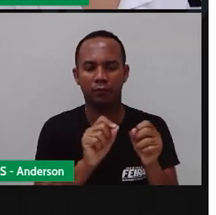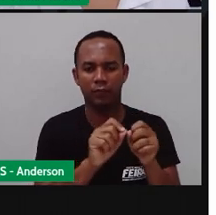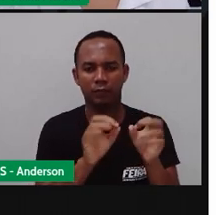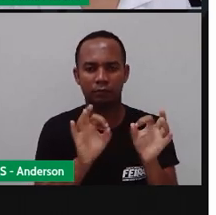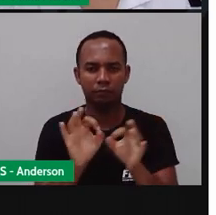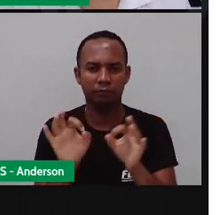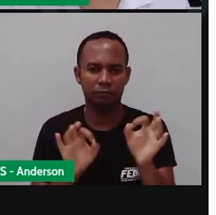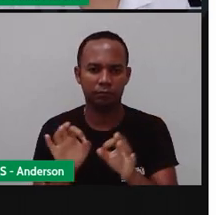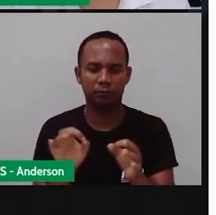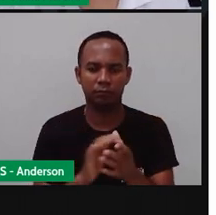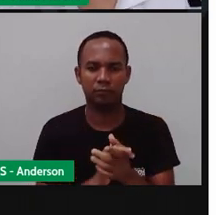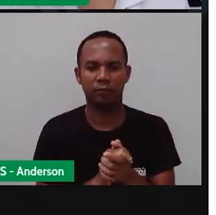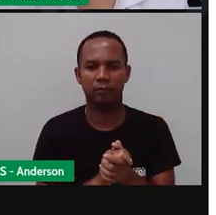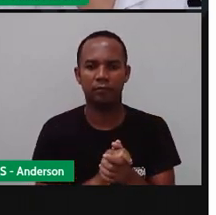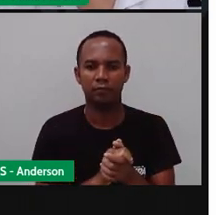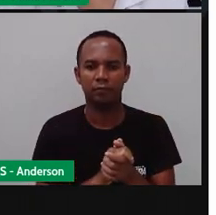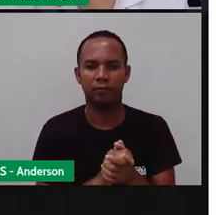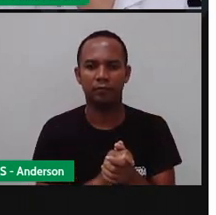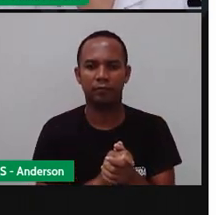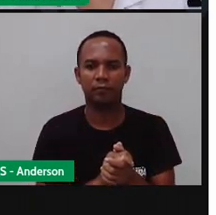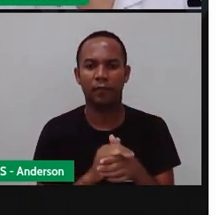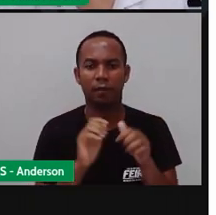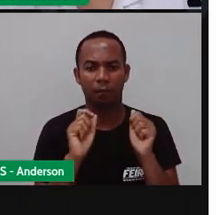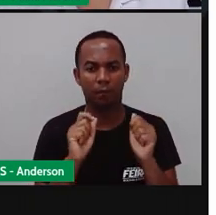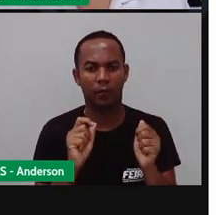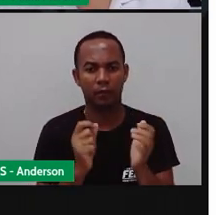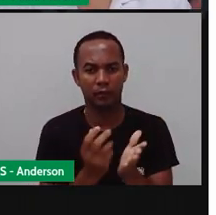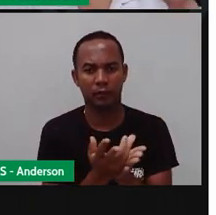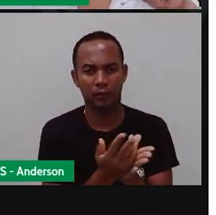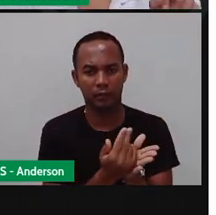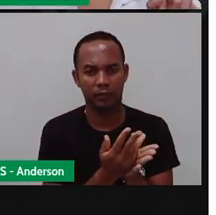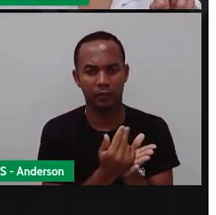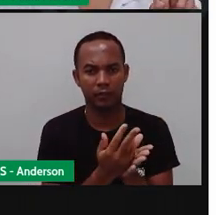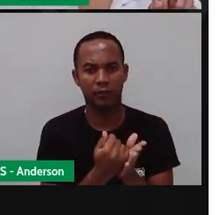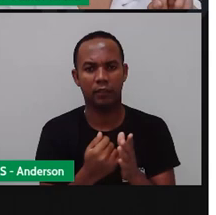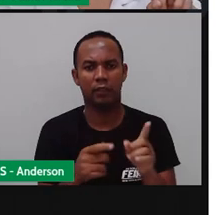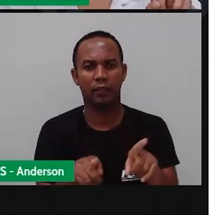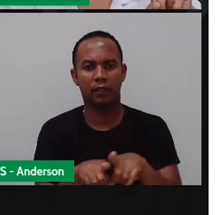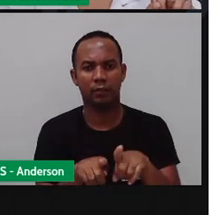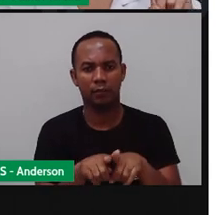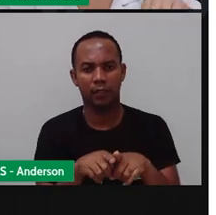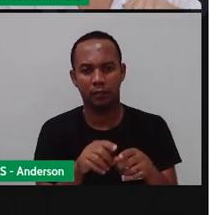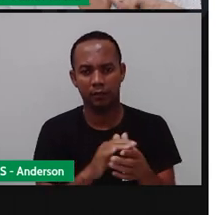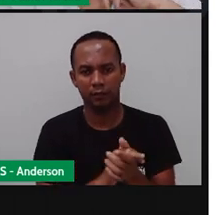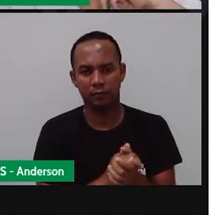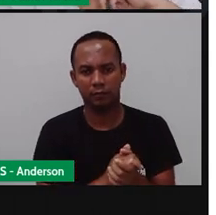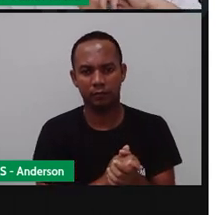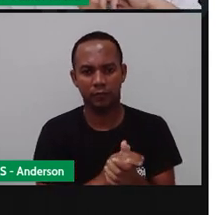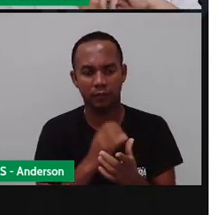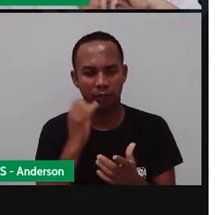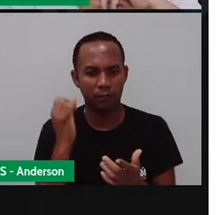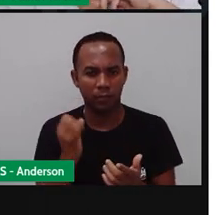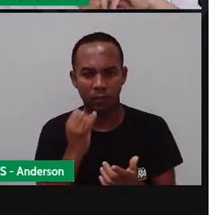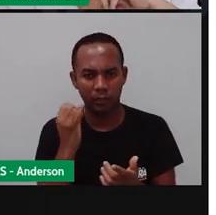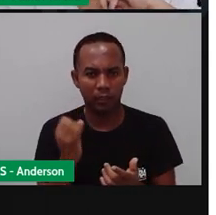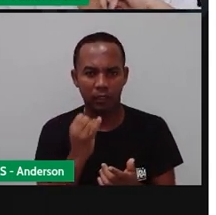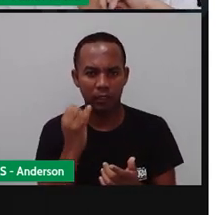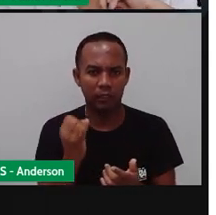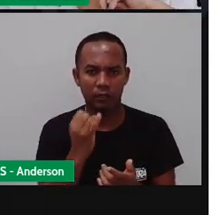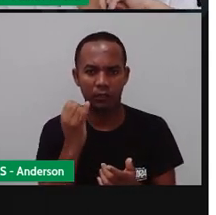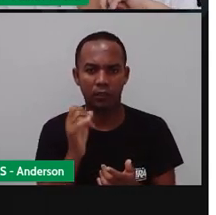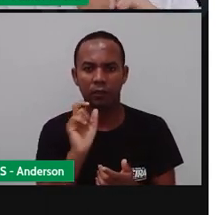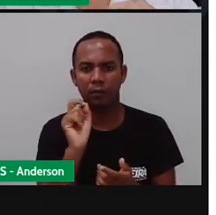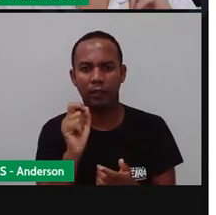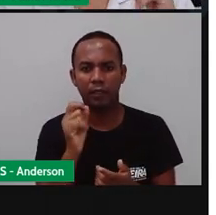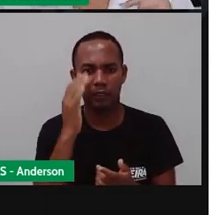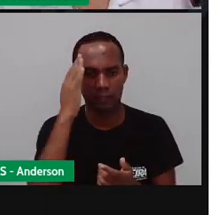minha maquete O que eu posso fazer? Você pode desenhar Lembrando De uma coisa importante Proporção